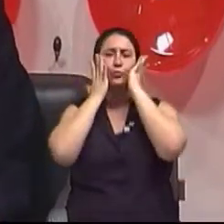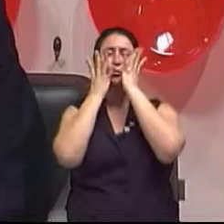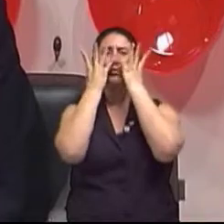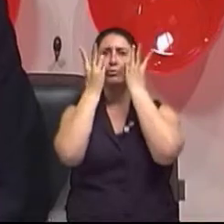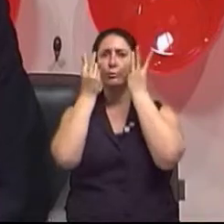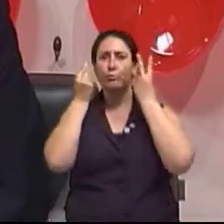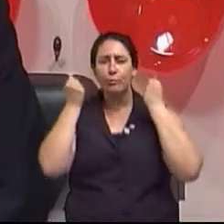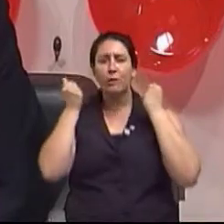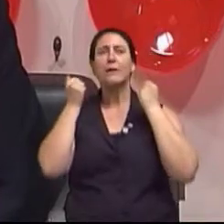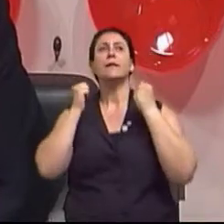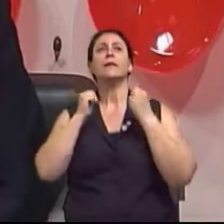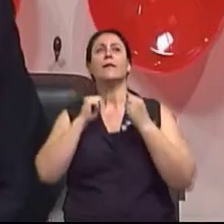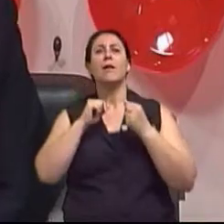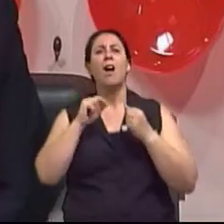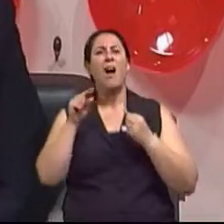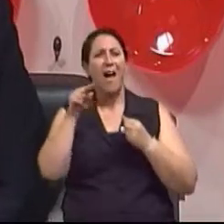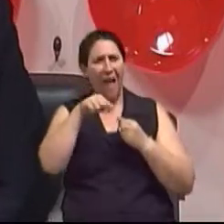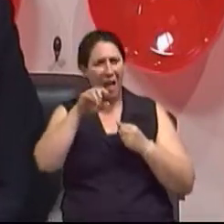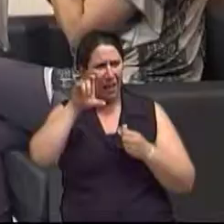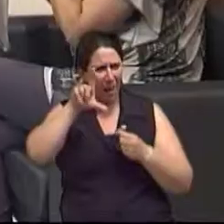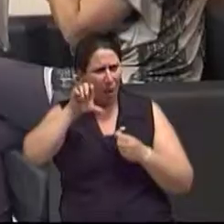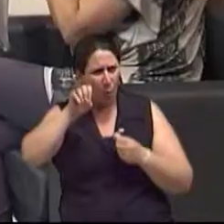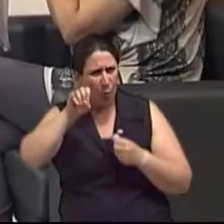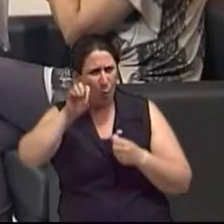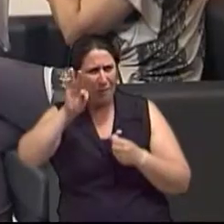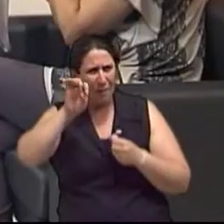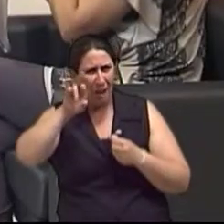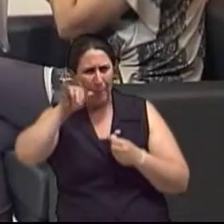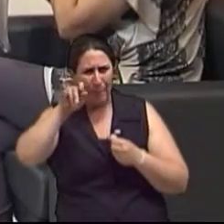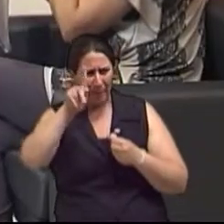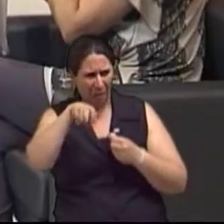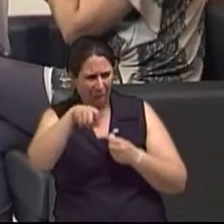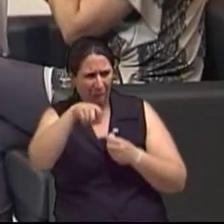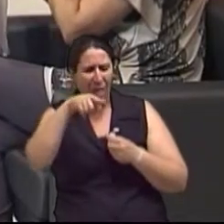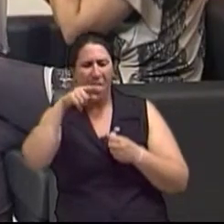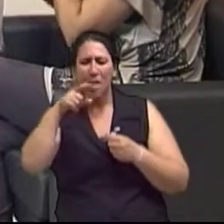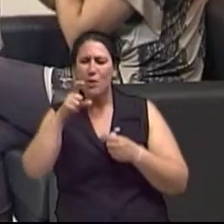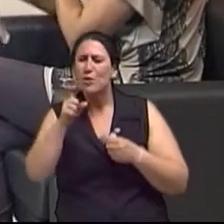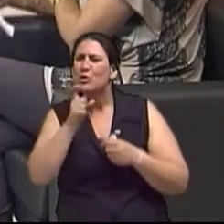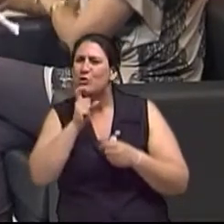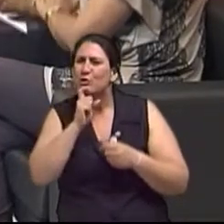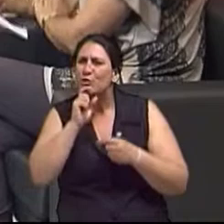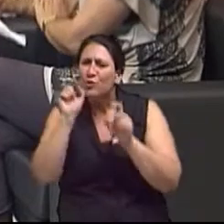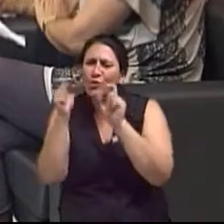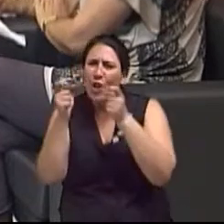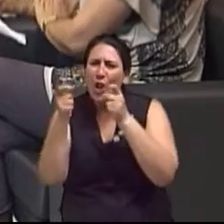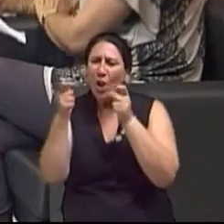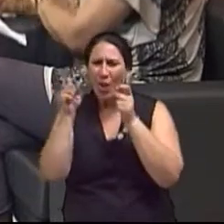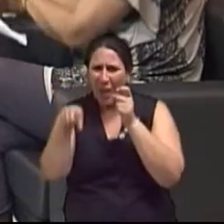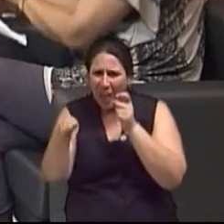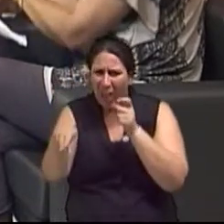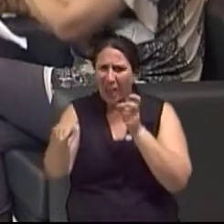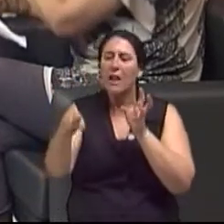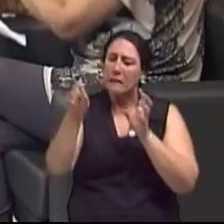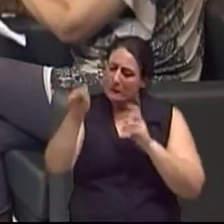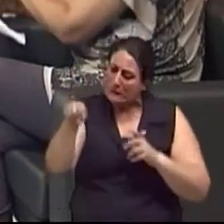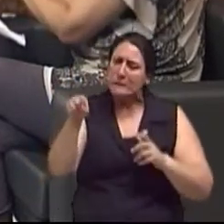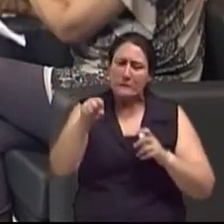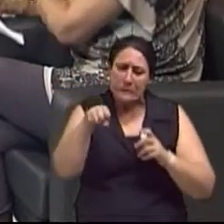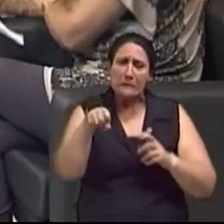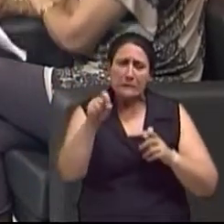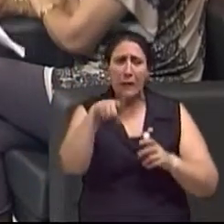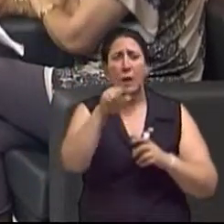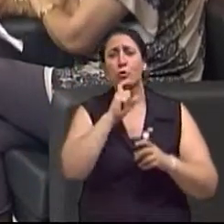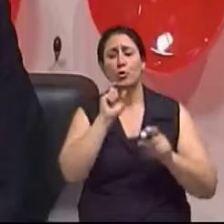crioterapia é aquilo que dizem que congela? É gelinho, é aquele gelinho que congela a lesãozinha. Congela a lesão e aí